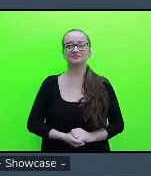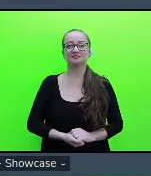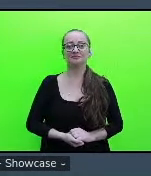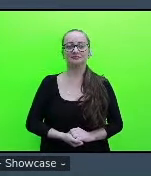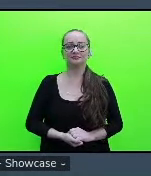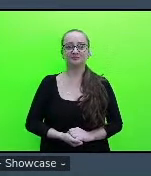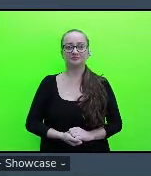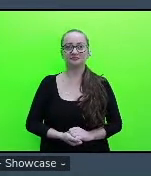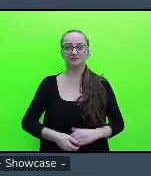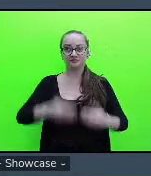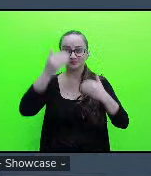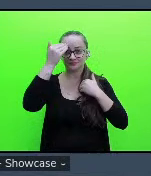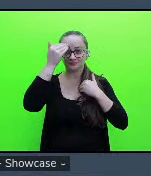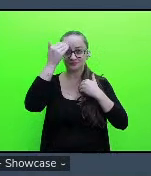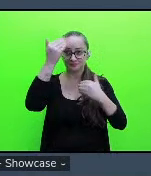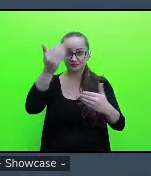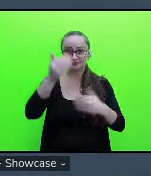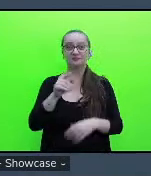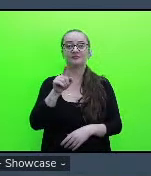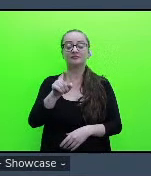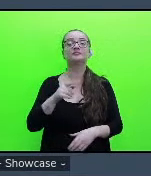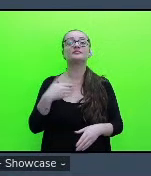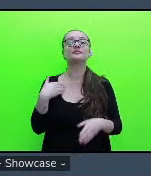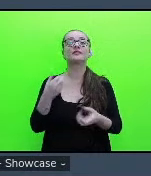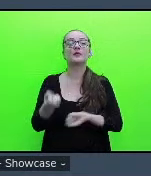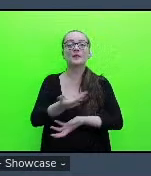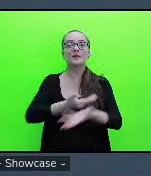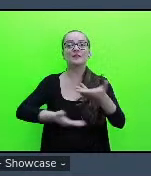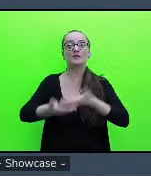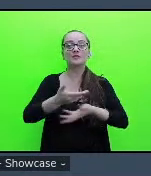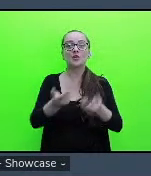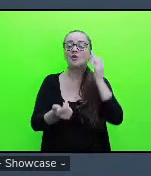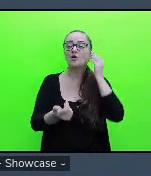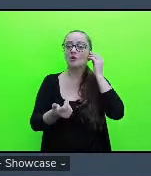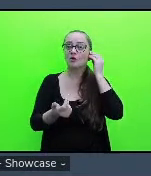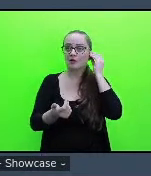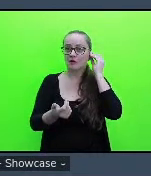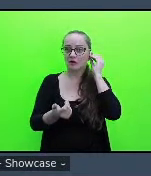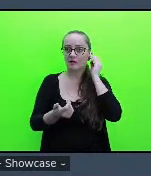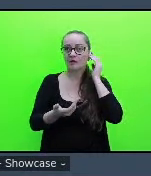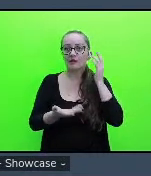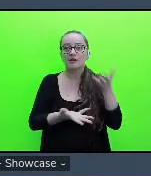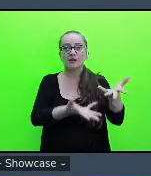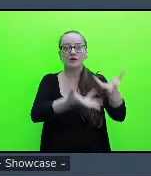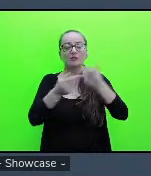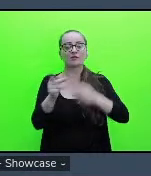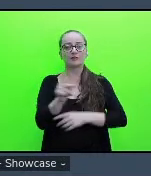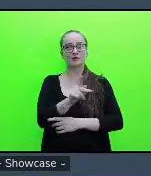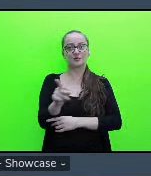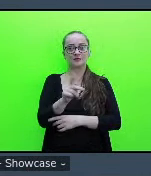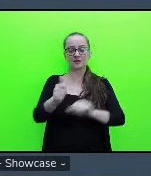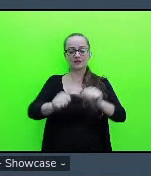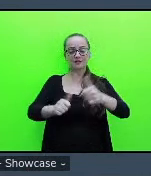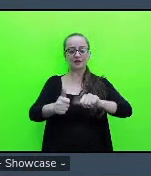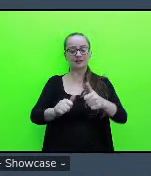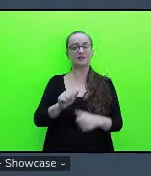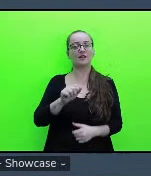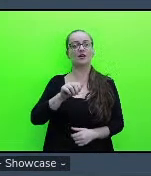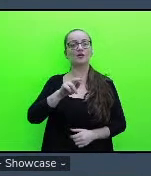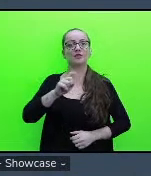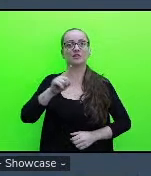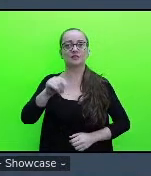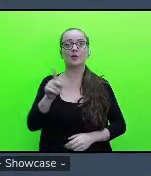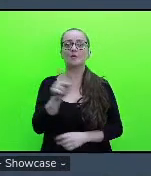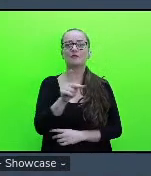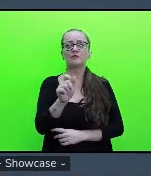Obrigada Sharon pela partilha agora eu vou convidar os professores avaliados a fazer a lição professor Alex